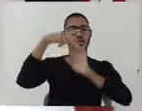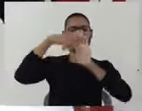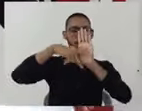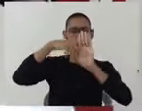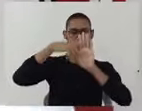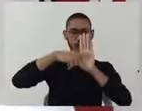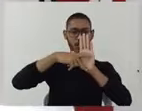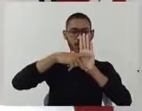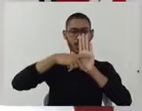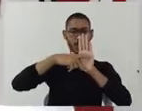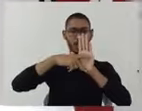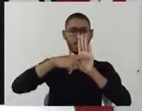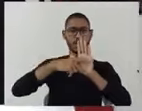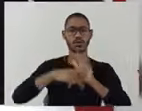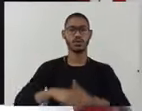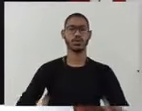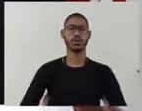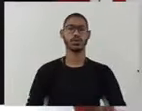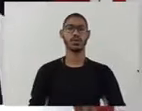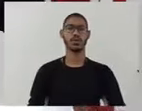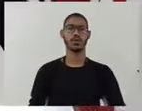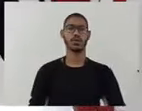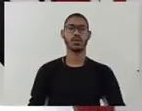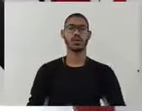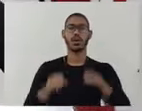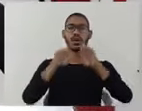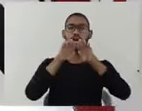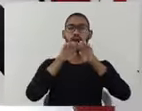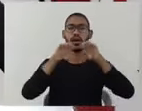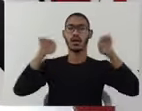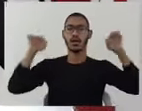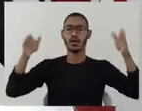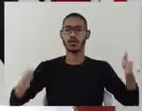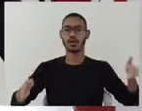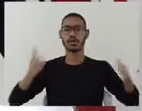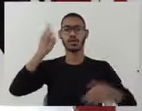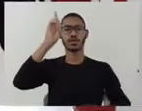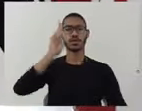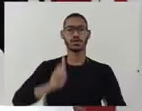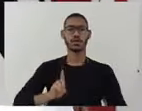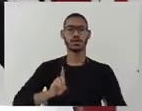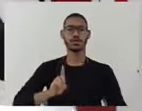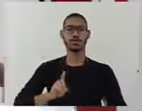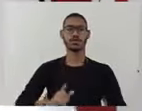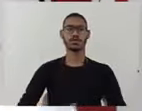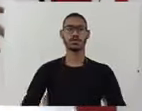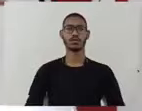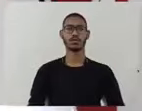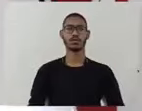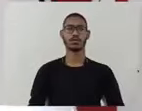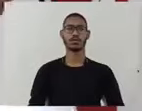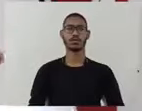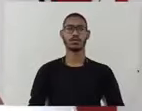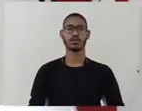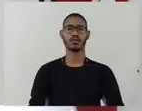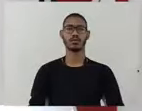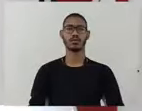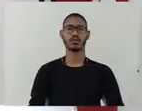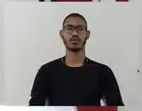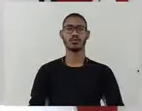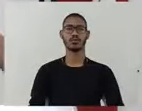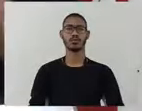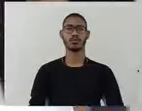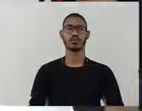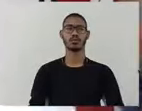aí de aumento foi obra da mesa diretora. Ninguém aqui vai pongar em nada, não. Bora dar certo o que é de César, senhor